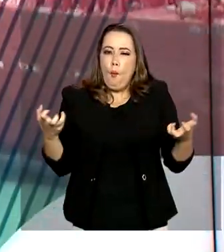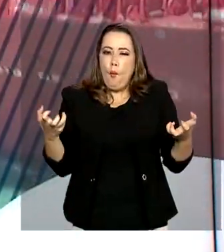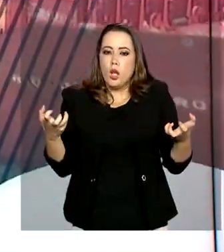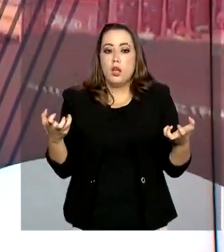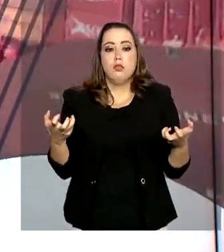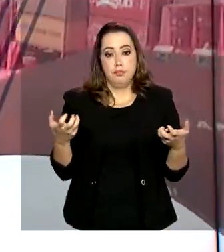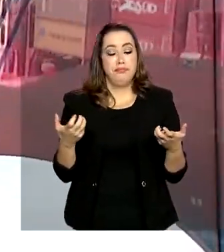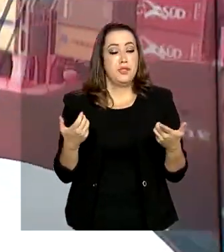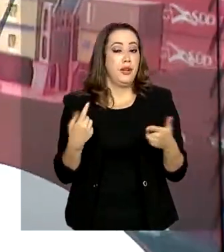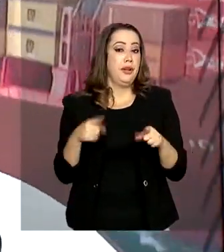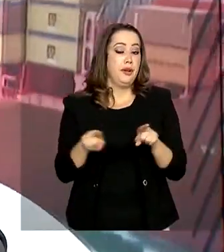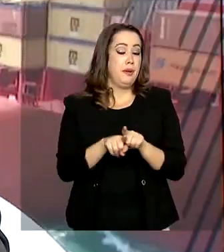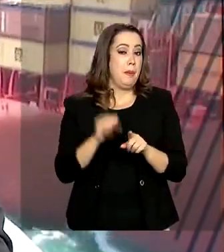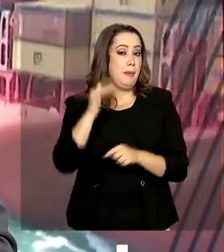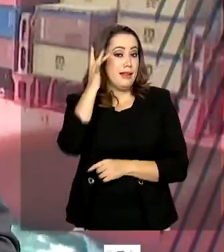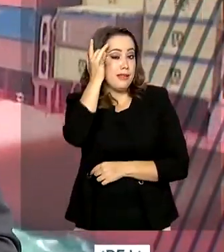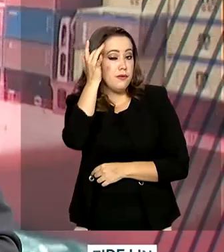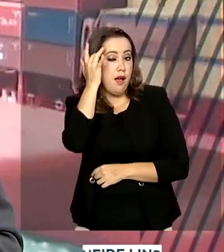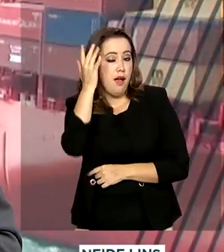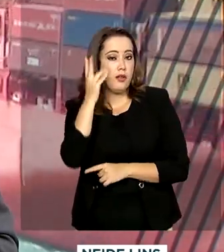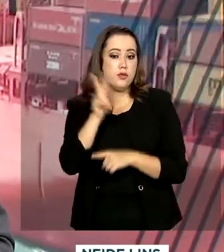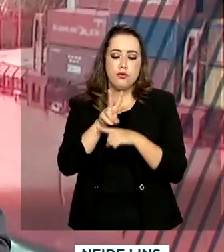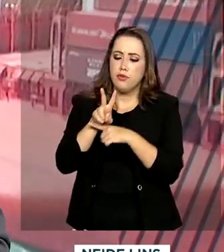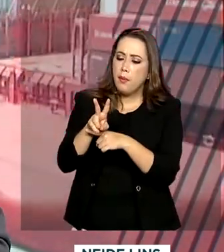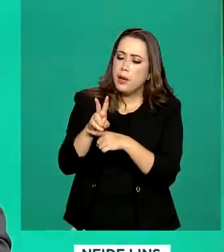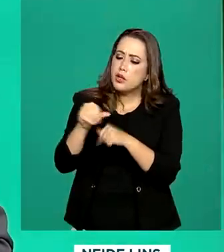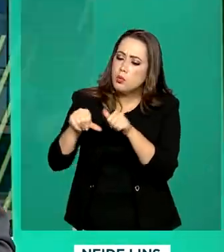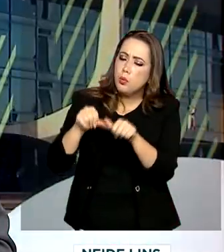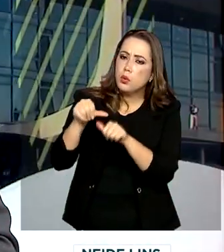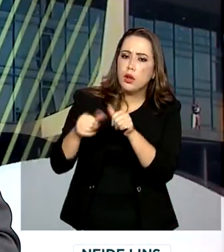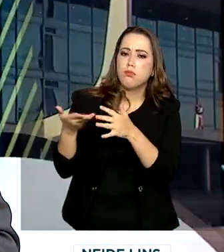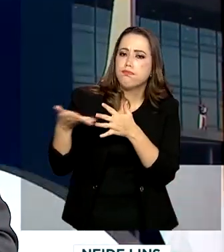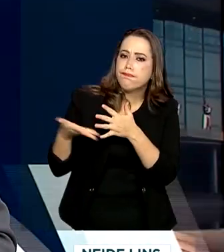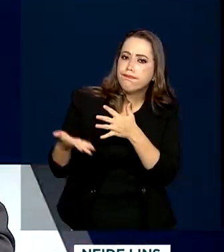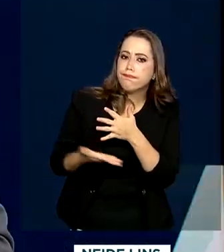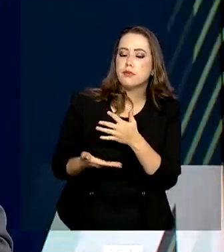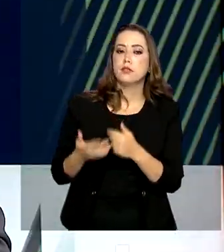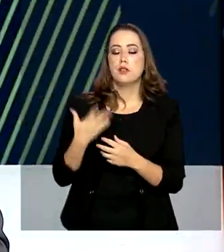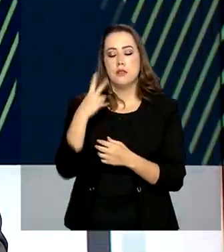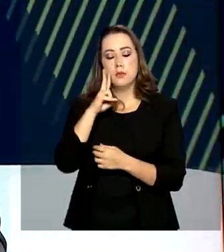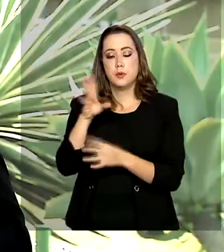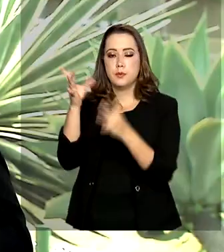ter mais facilidade para renegociar dívidas. Glauco de Queiroz tem as informações.